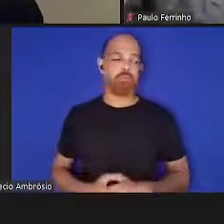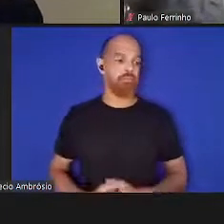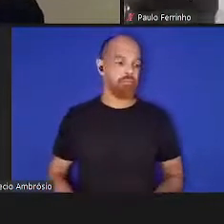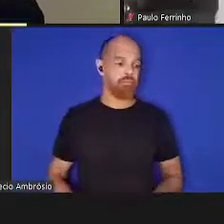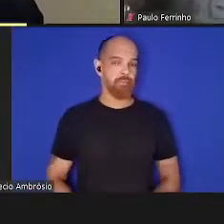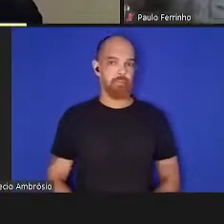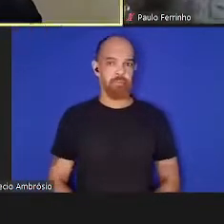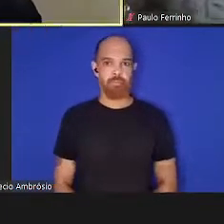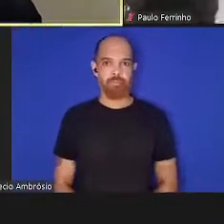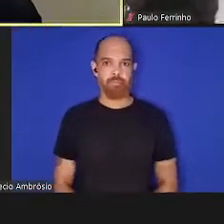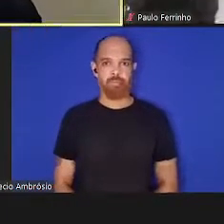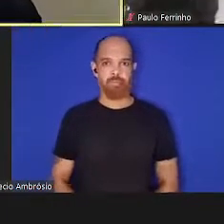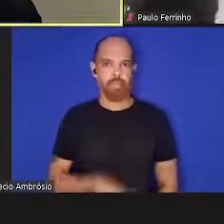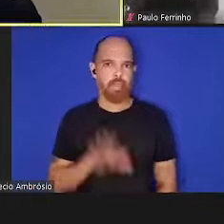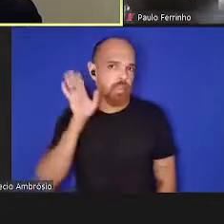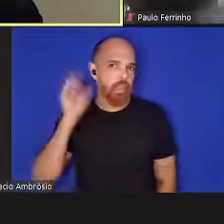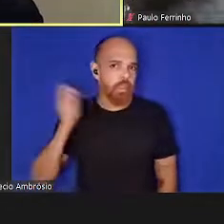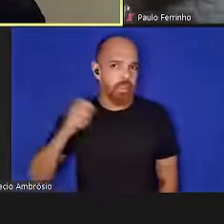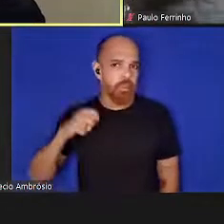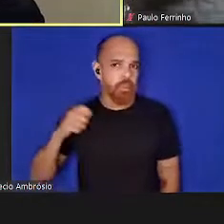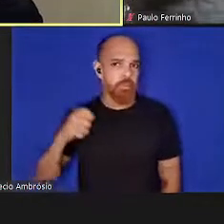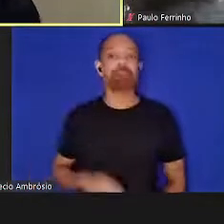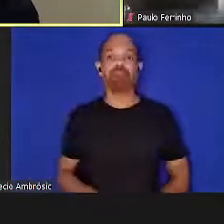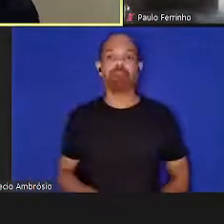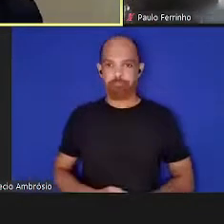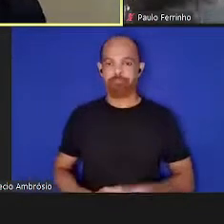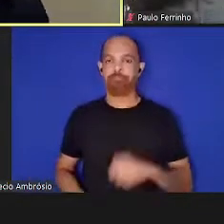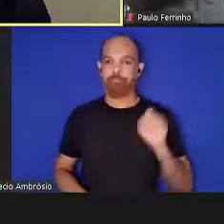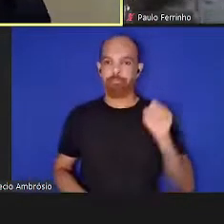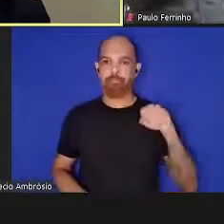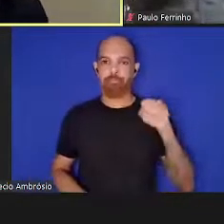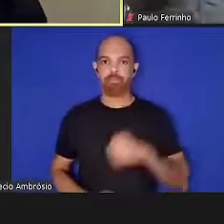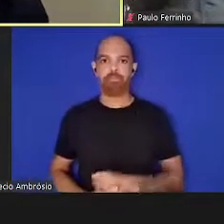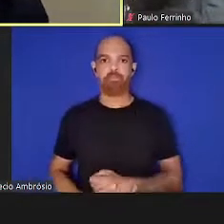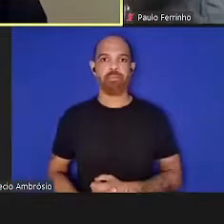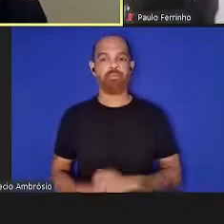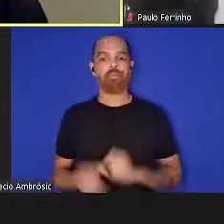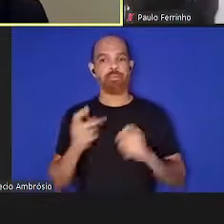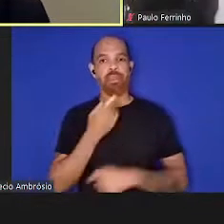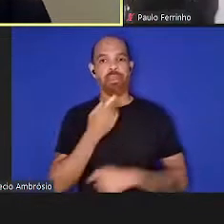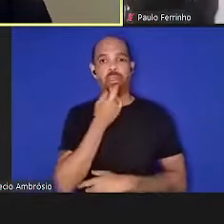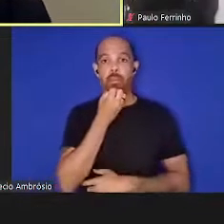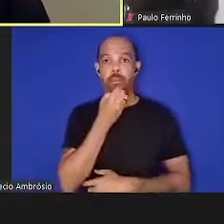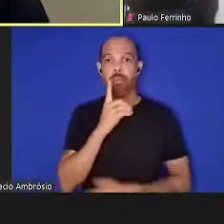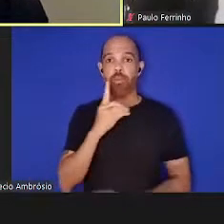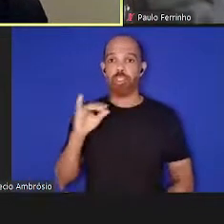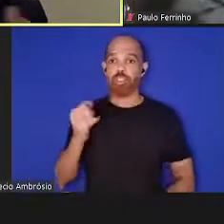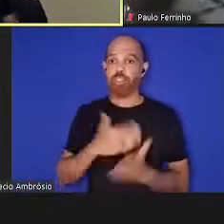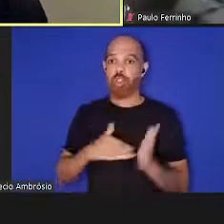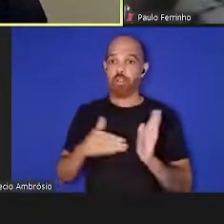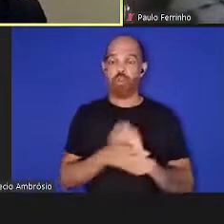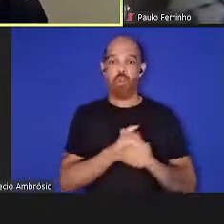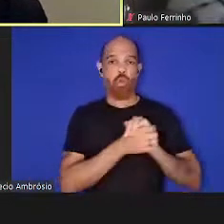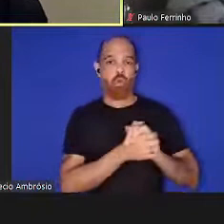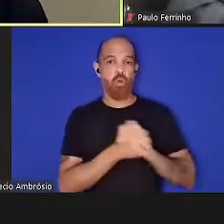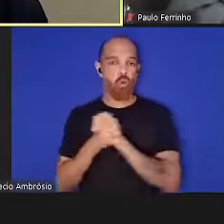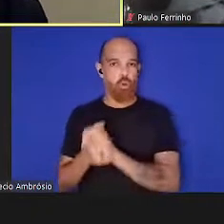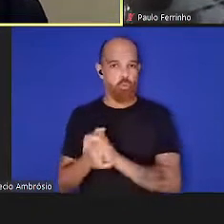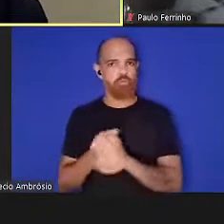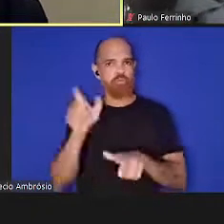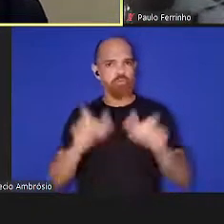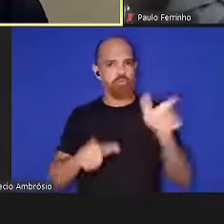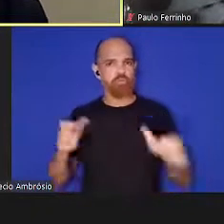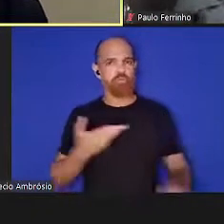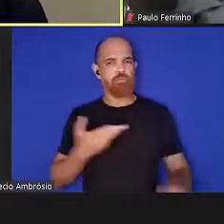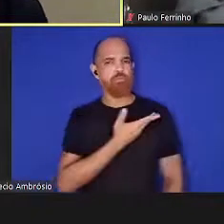Ok, estão-me a ouvir agora? Sim. Sim? Ok. Bom dia a todos, quero cumprimentar os participantes e os colegas